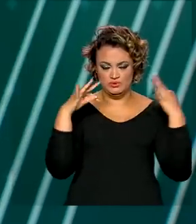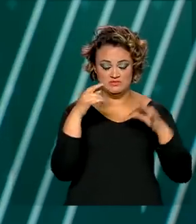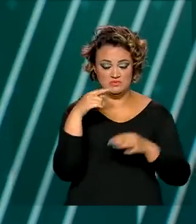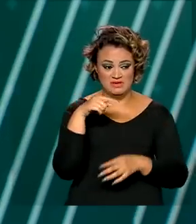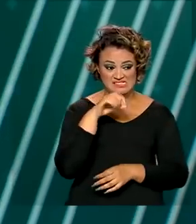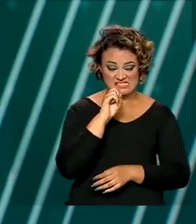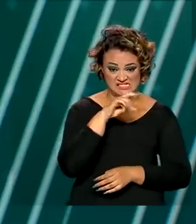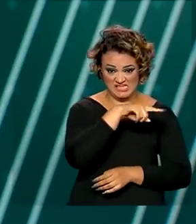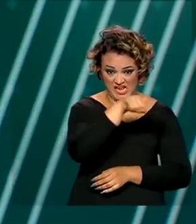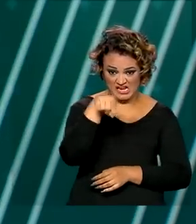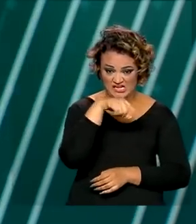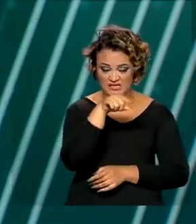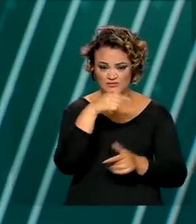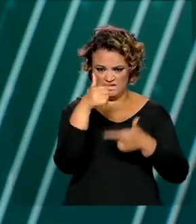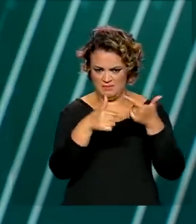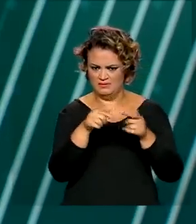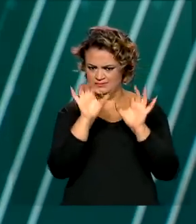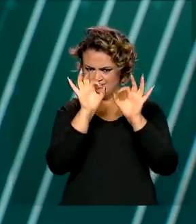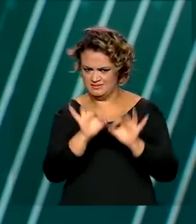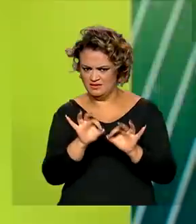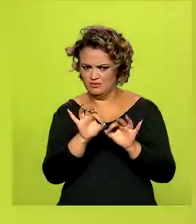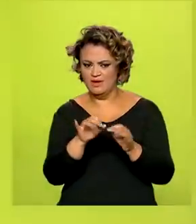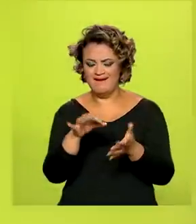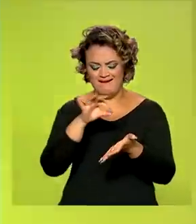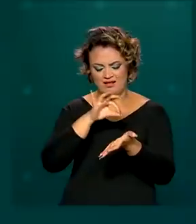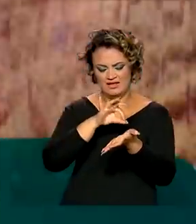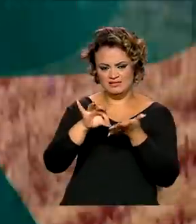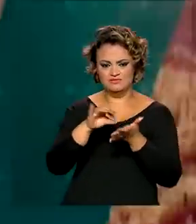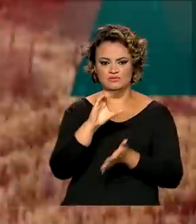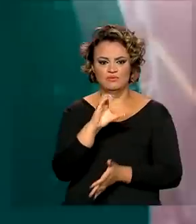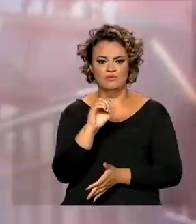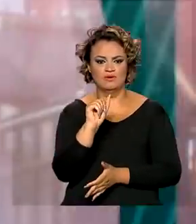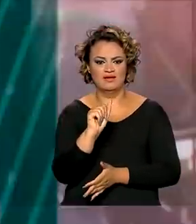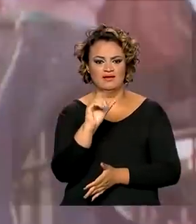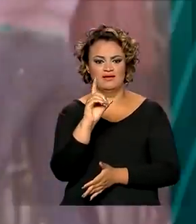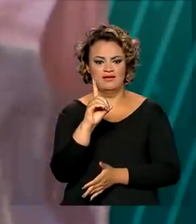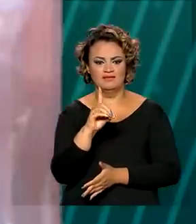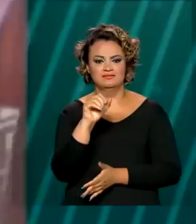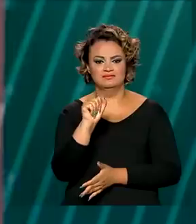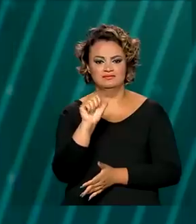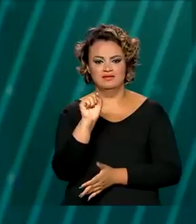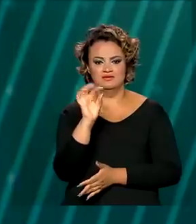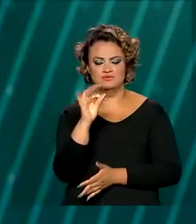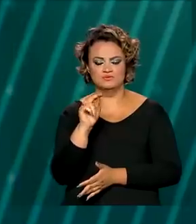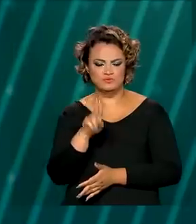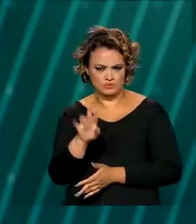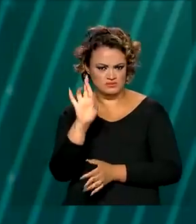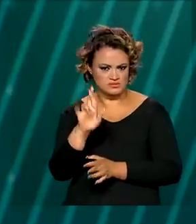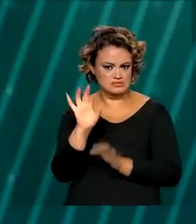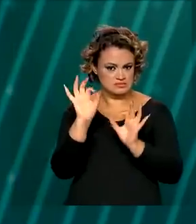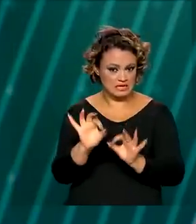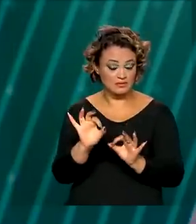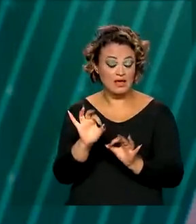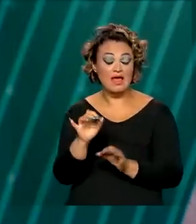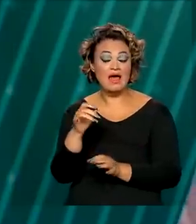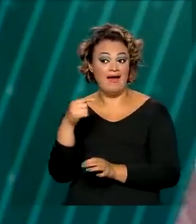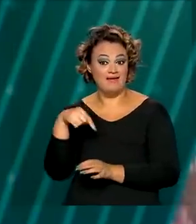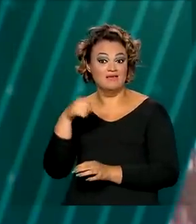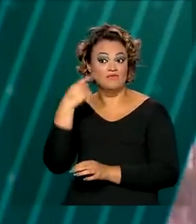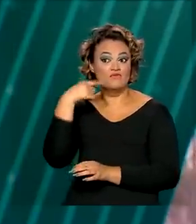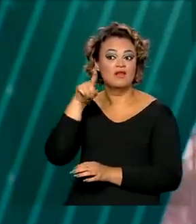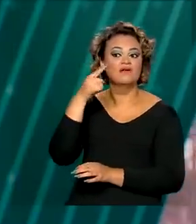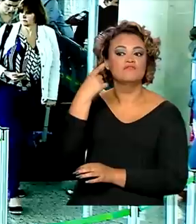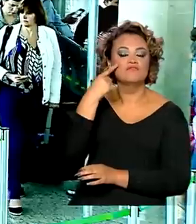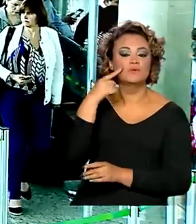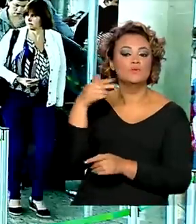prestadores de serviços estão no Cadastur. A nossa reportagem acompanhou uma dessas fiscalizações em um hotel de Brasília.